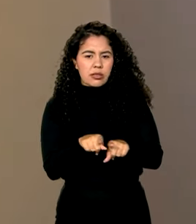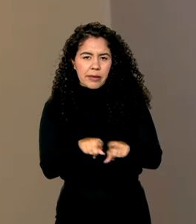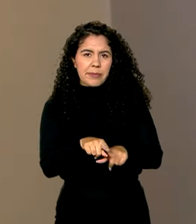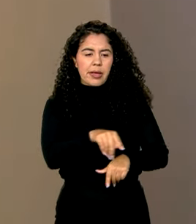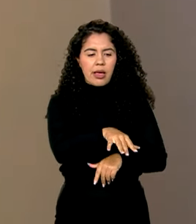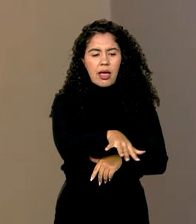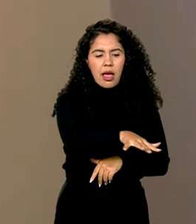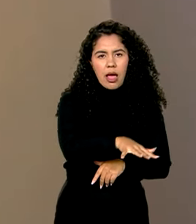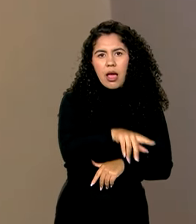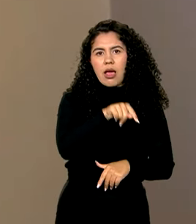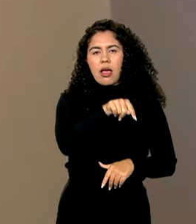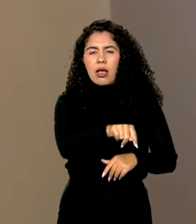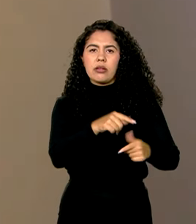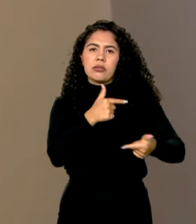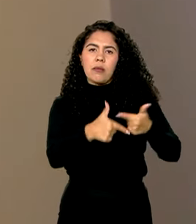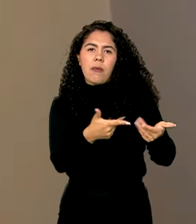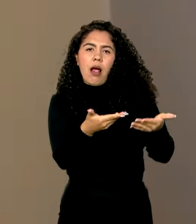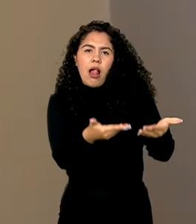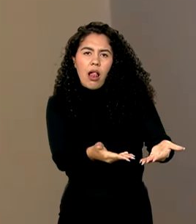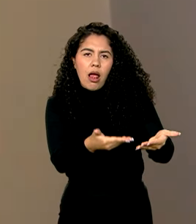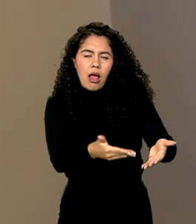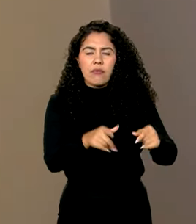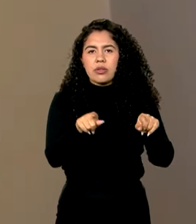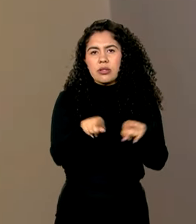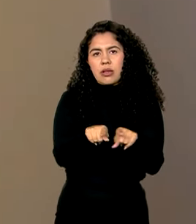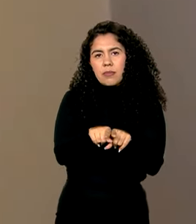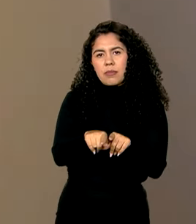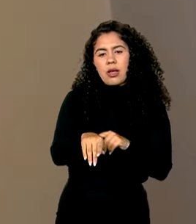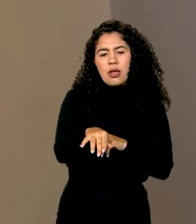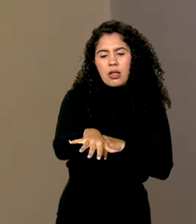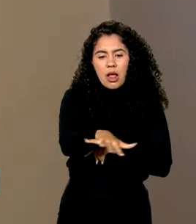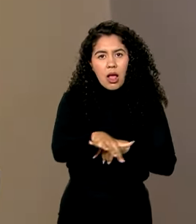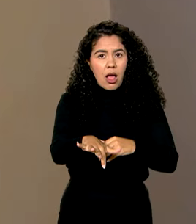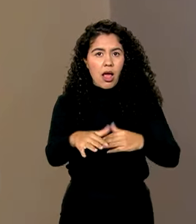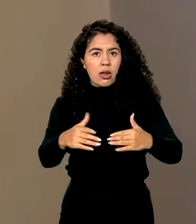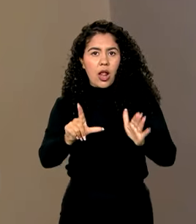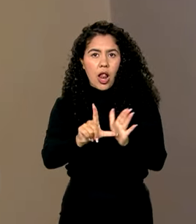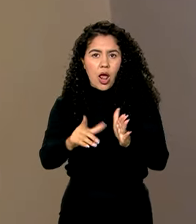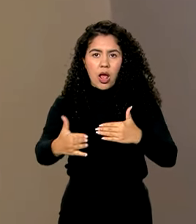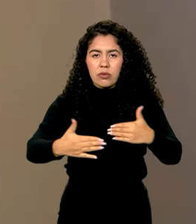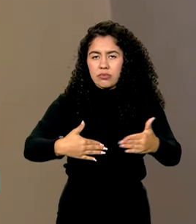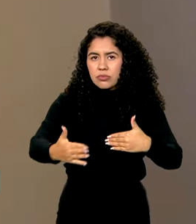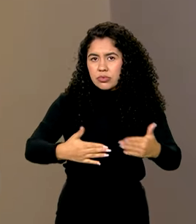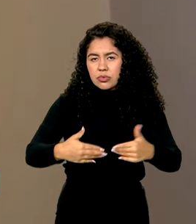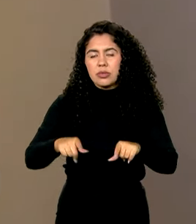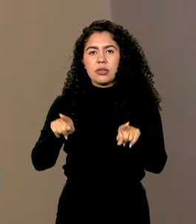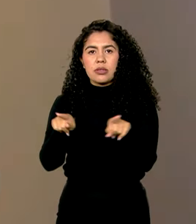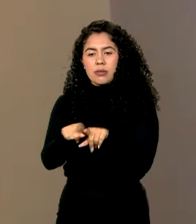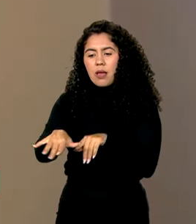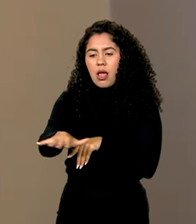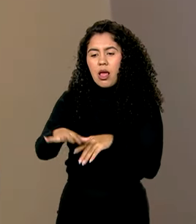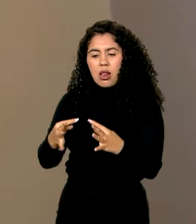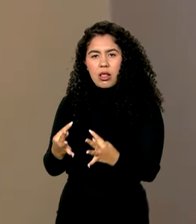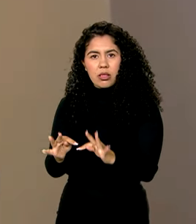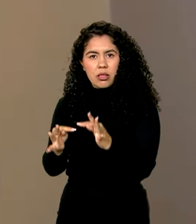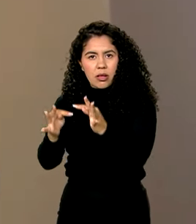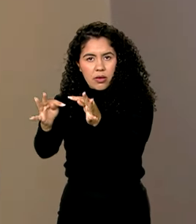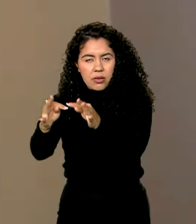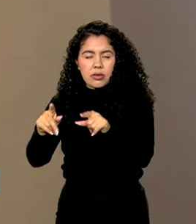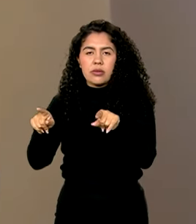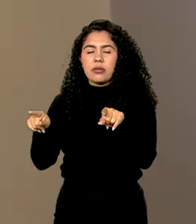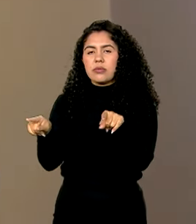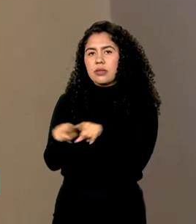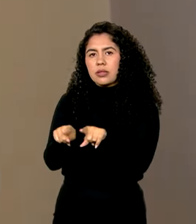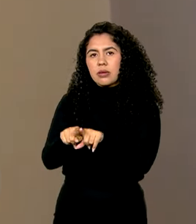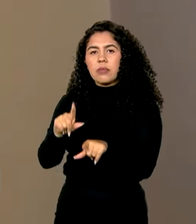naquelas de menor rendimento. Tivemos expansão no comércio, nos serviços de tecnologia da informação e